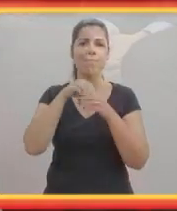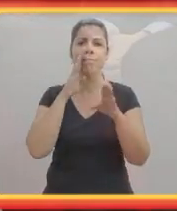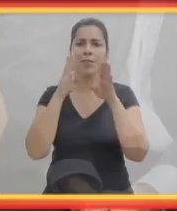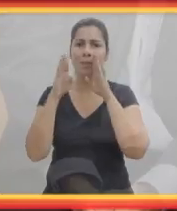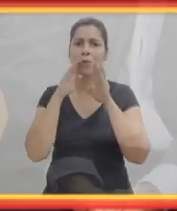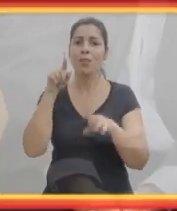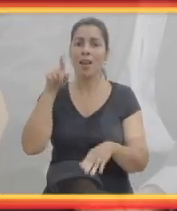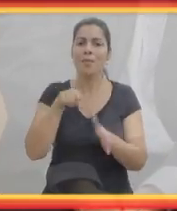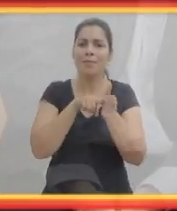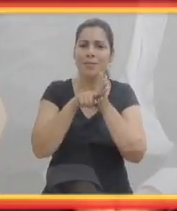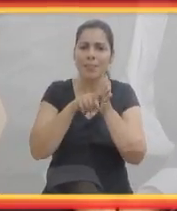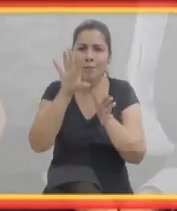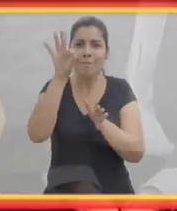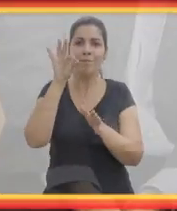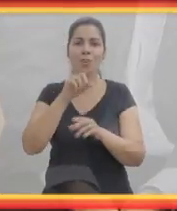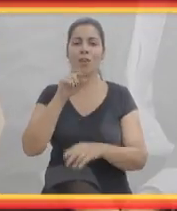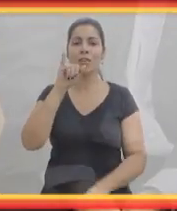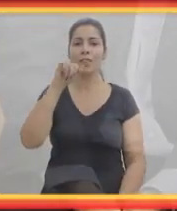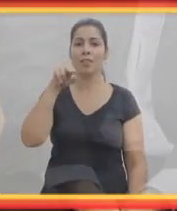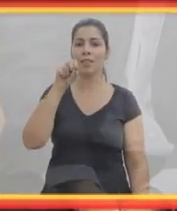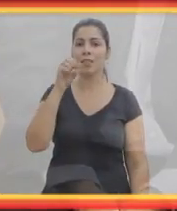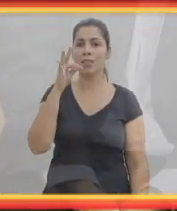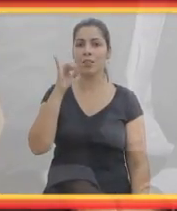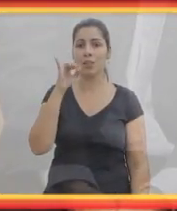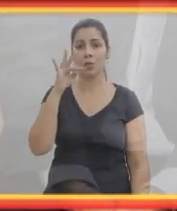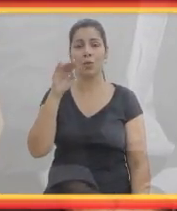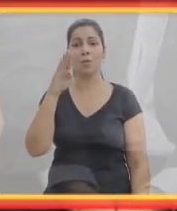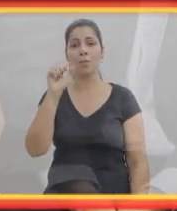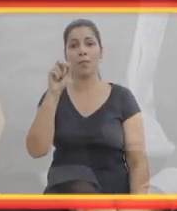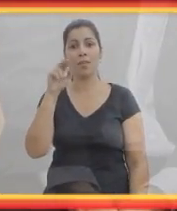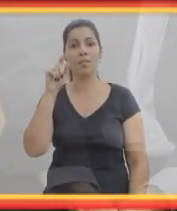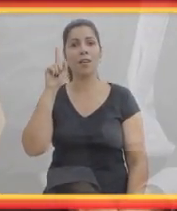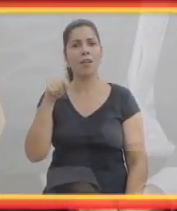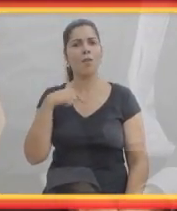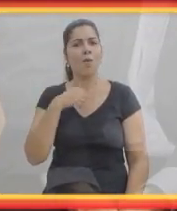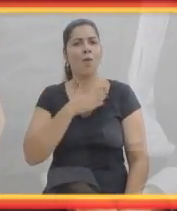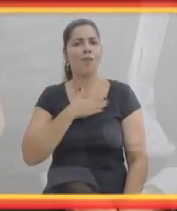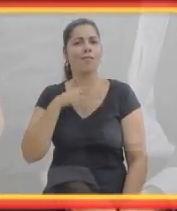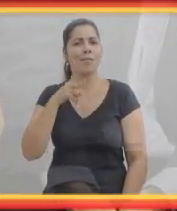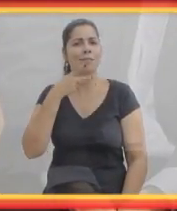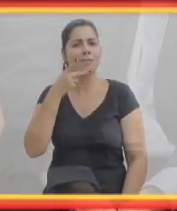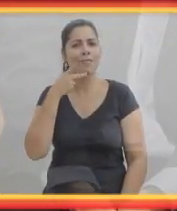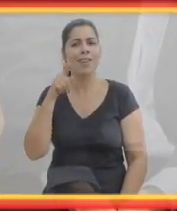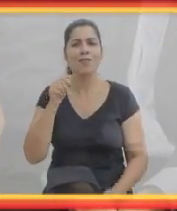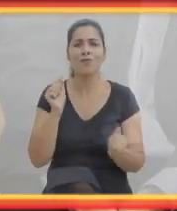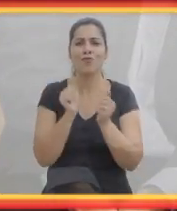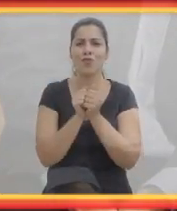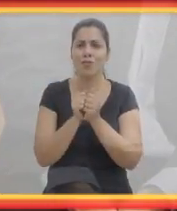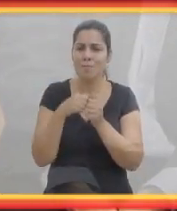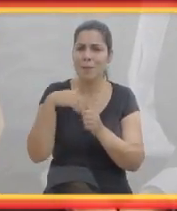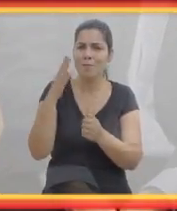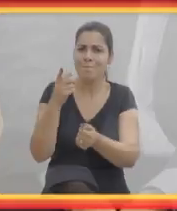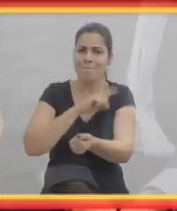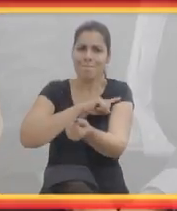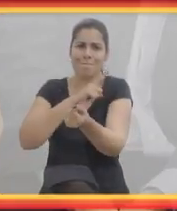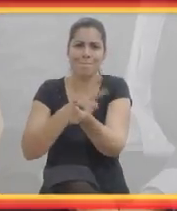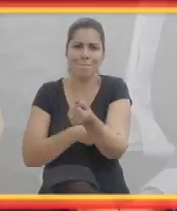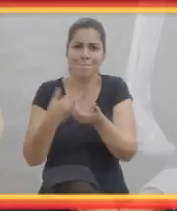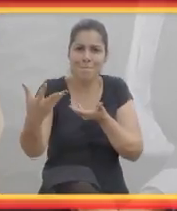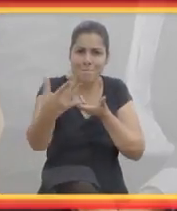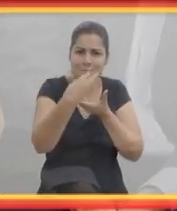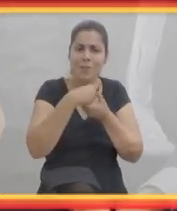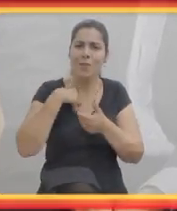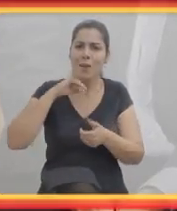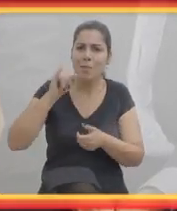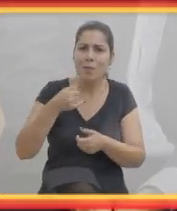Instituto Baresi. O que eu gosto sempre de dizer é que juntos somos mais fortes. Então, eu até aproveito para fazer o